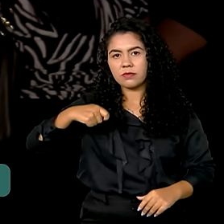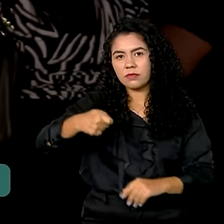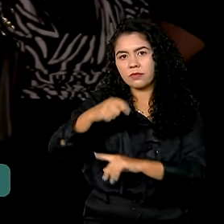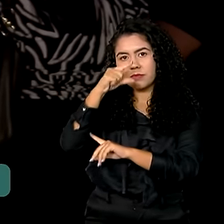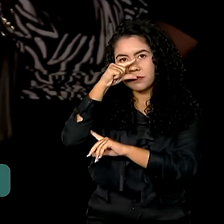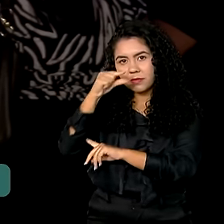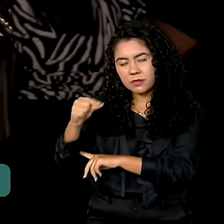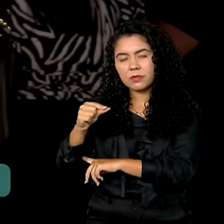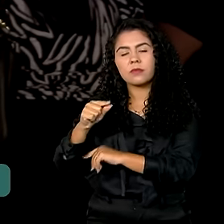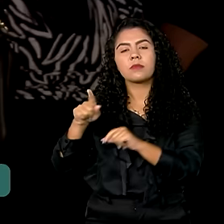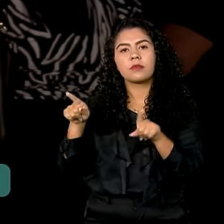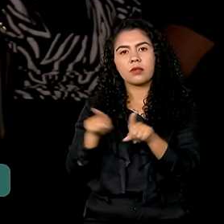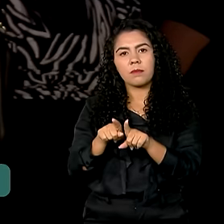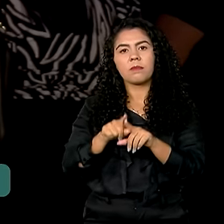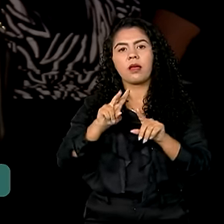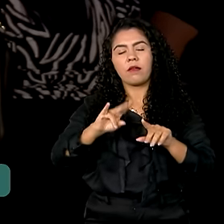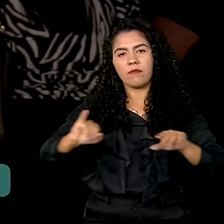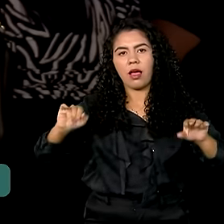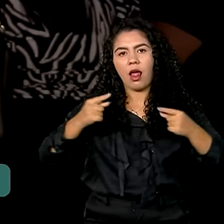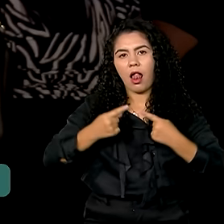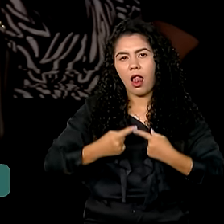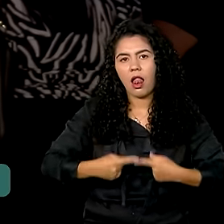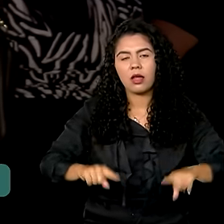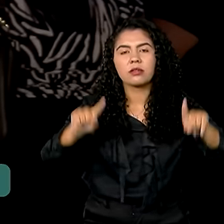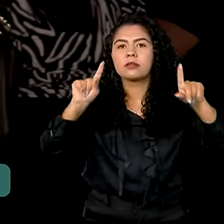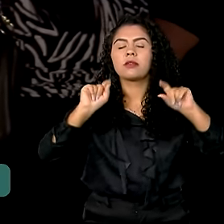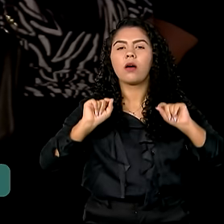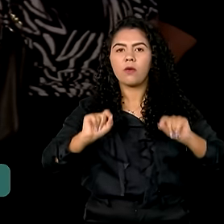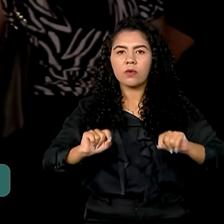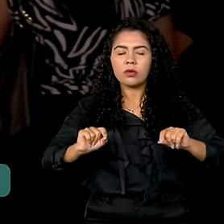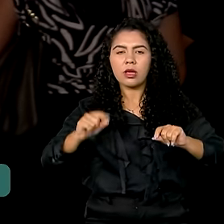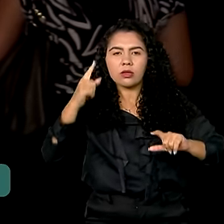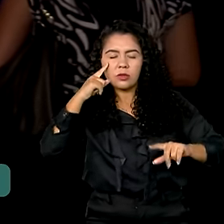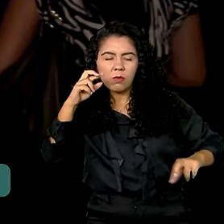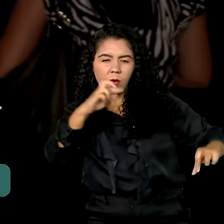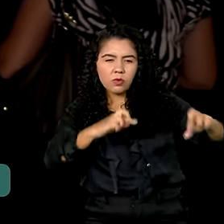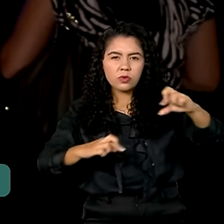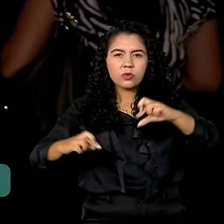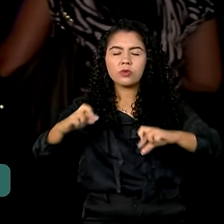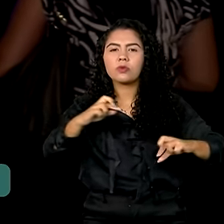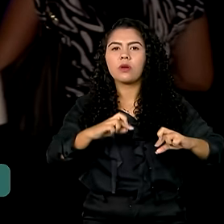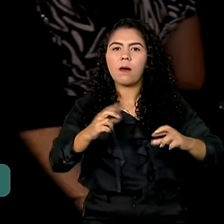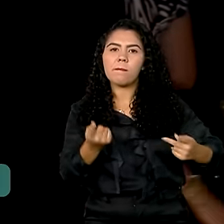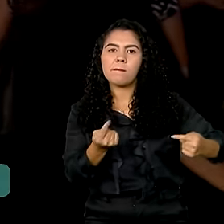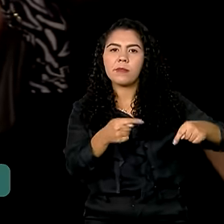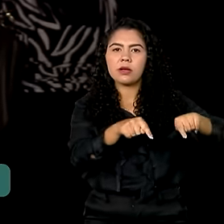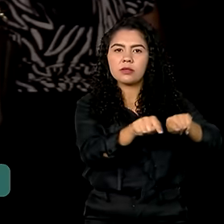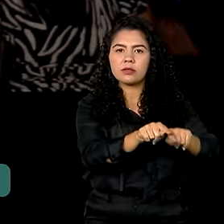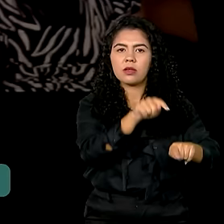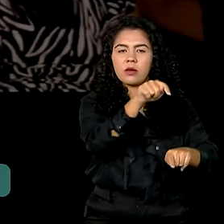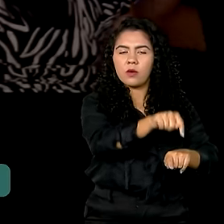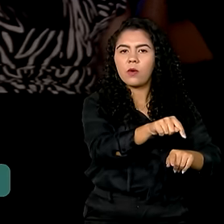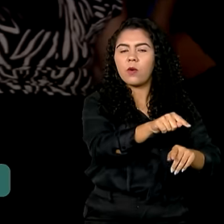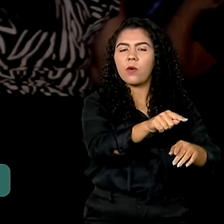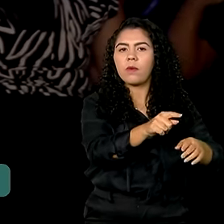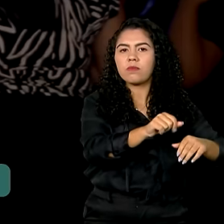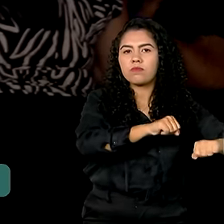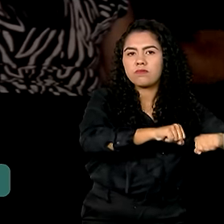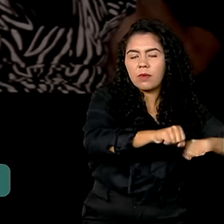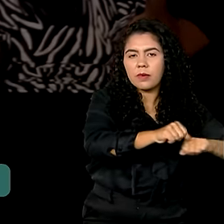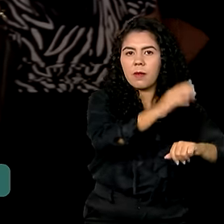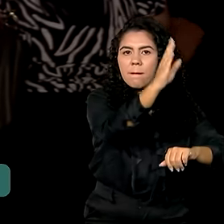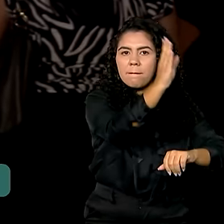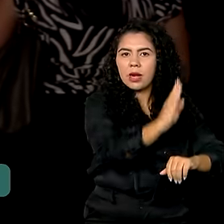governo federal vai lançar o Observatório do Custo Brasil em parceria com o Movimento Brasil Competitivo. A